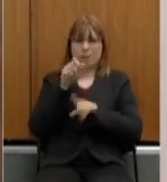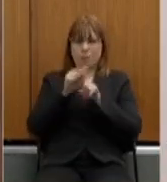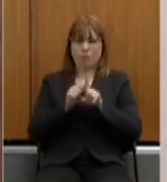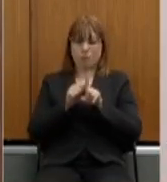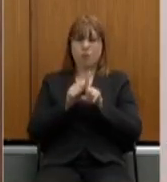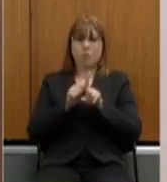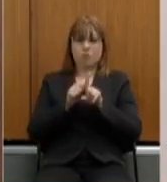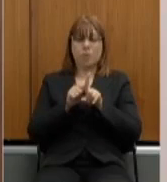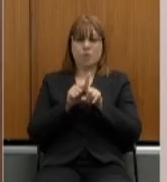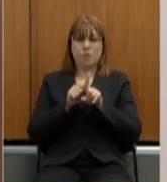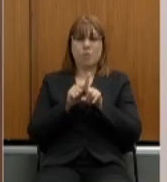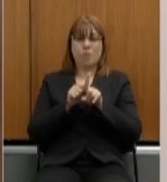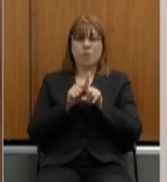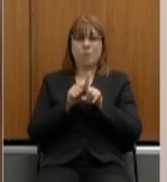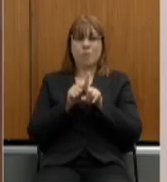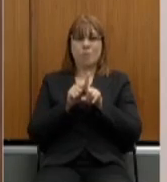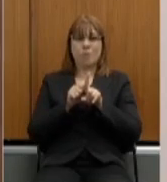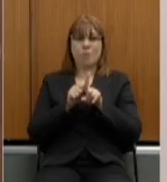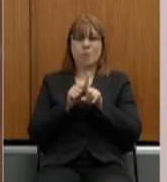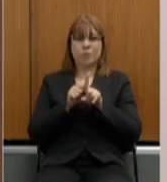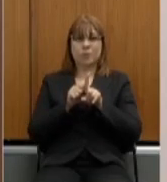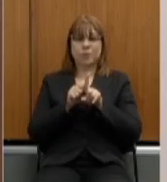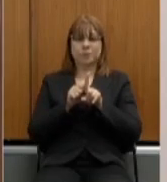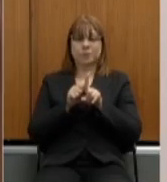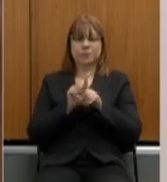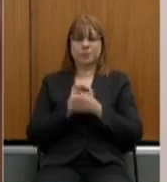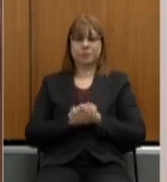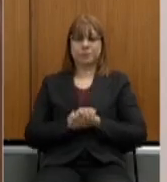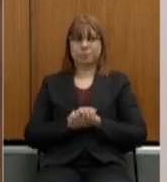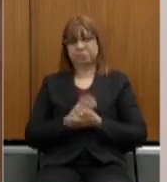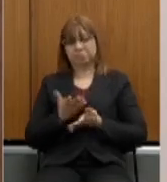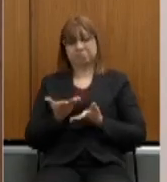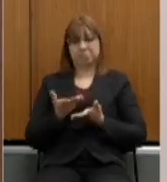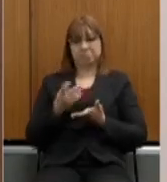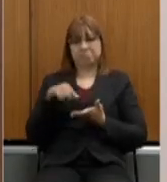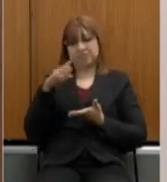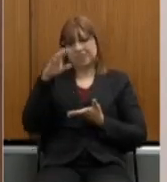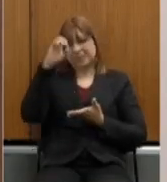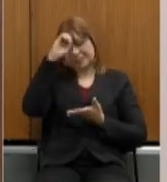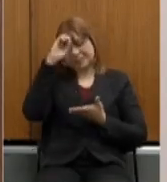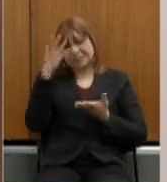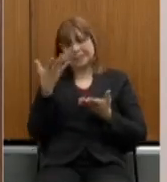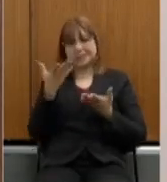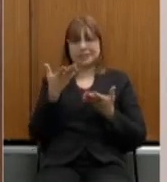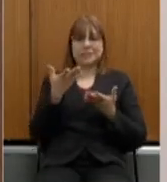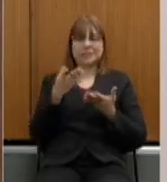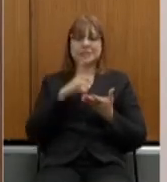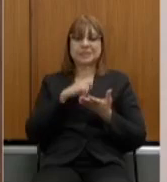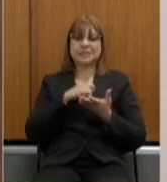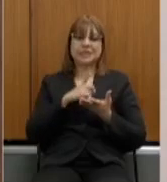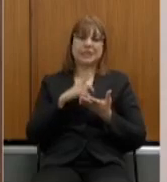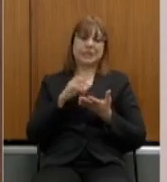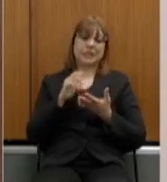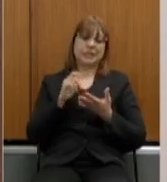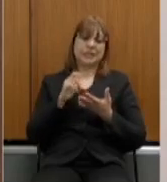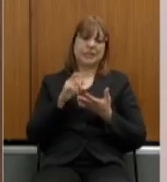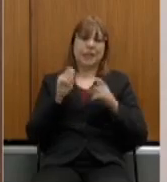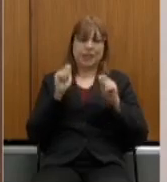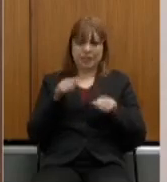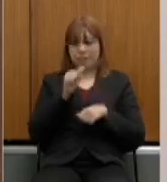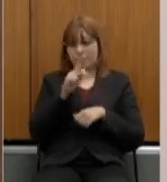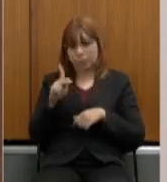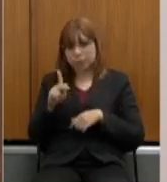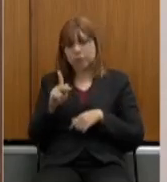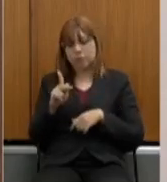que a abono de permanência é daqueles para quem não sabe quem decide quem tem como se aposentar voluntariamente e